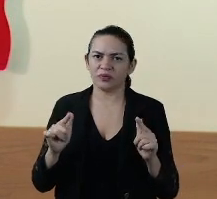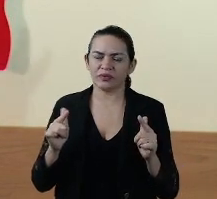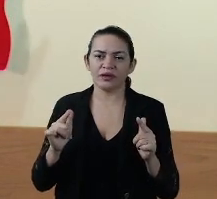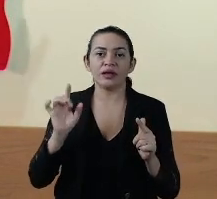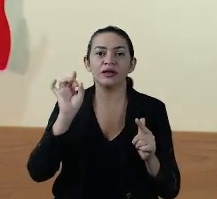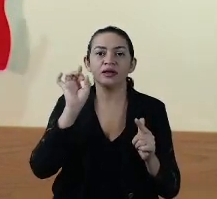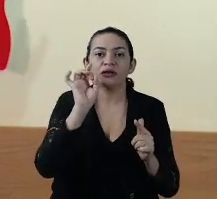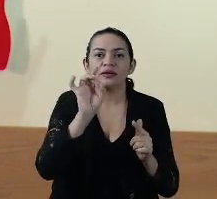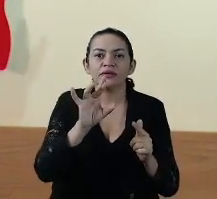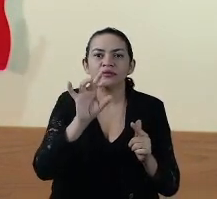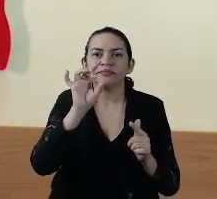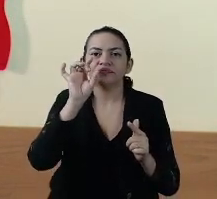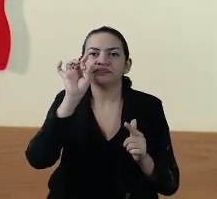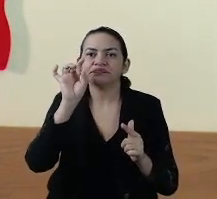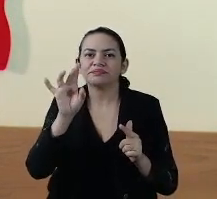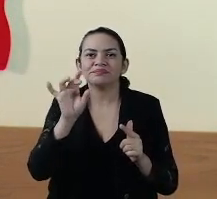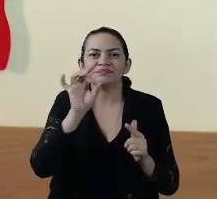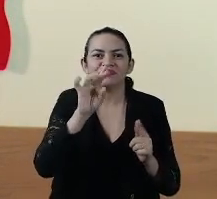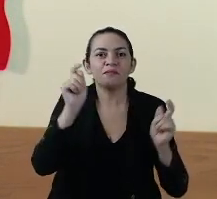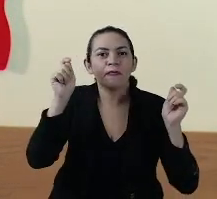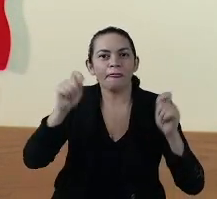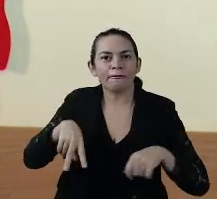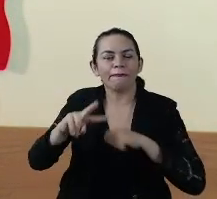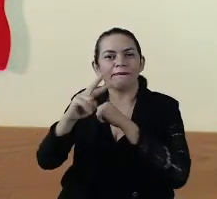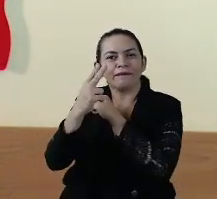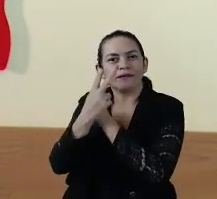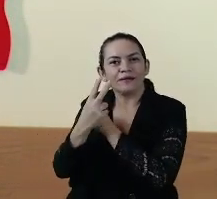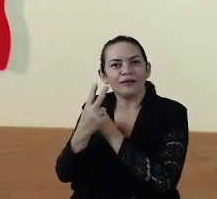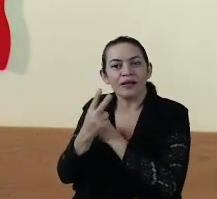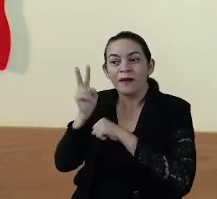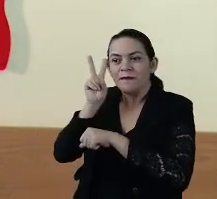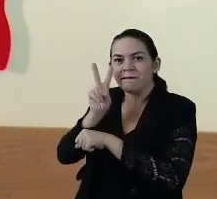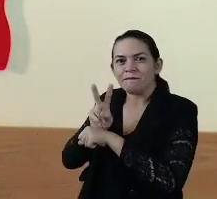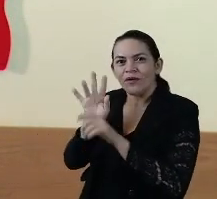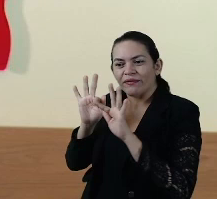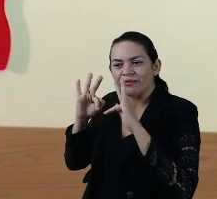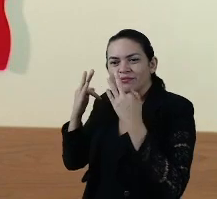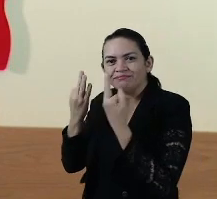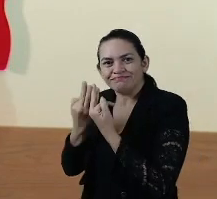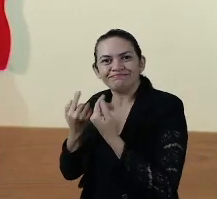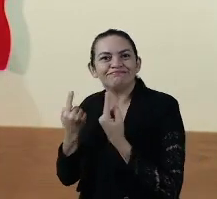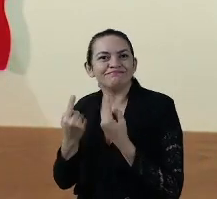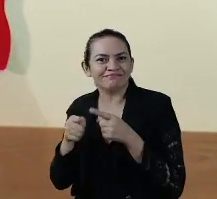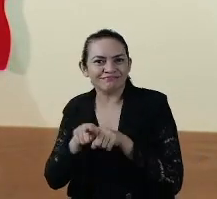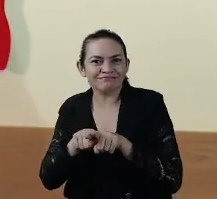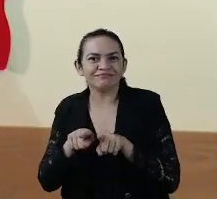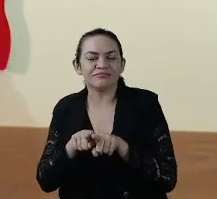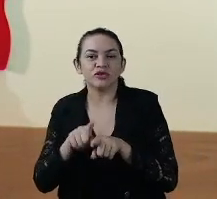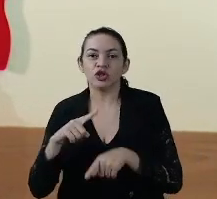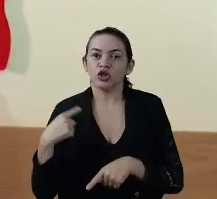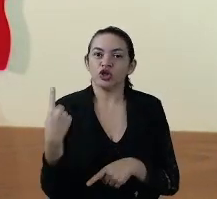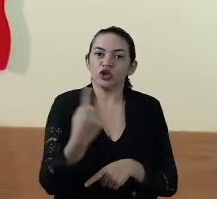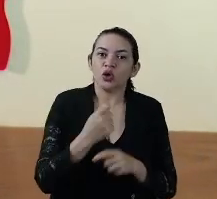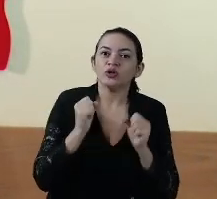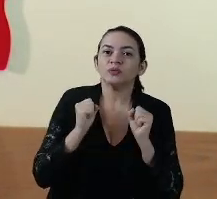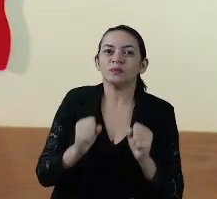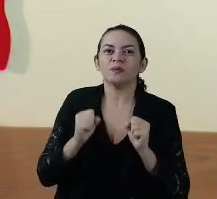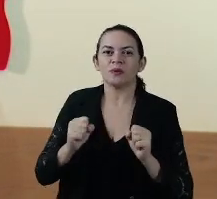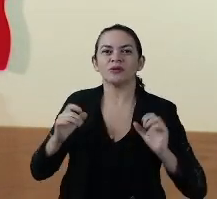Cada um deve se proteger e proteger os seus entes queridos para que nós possamos